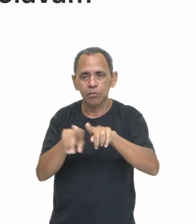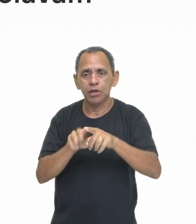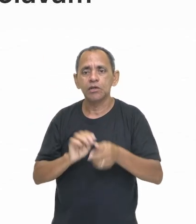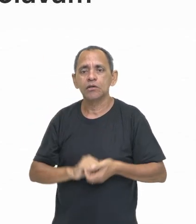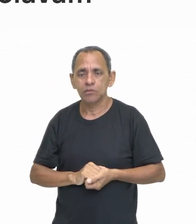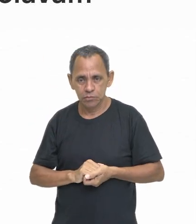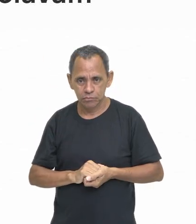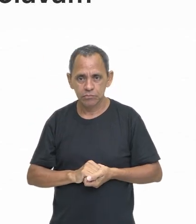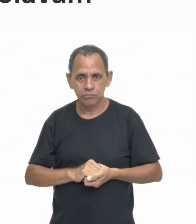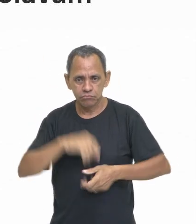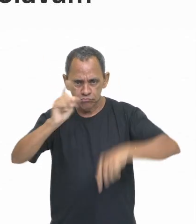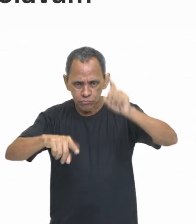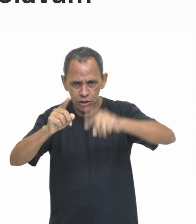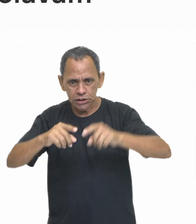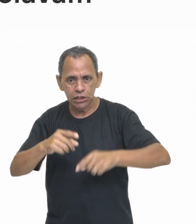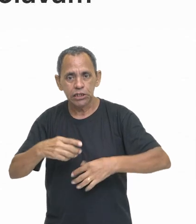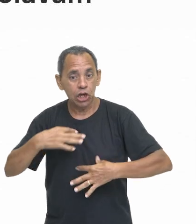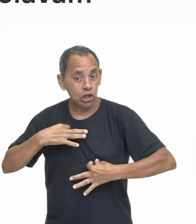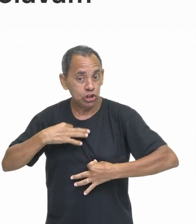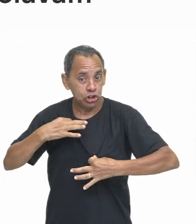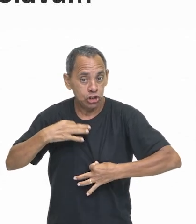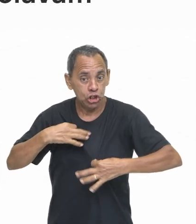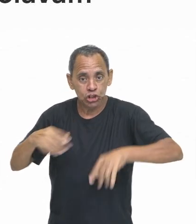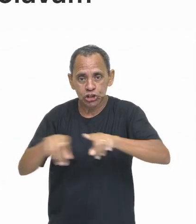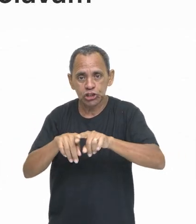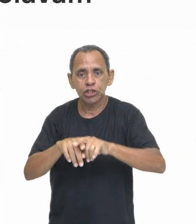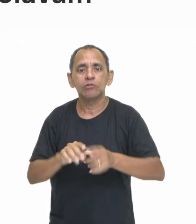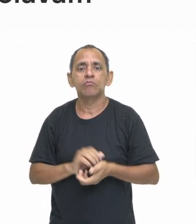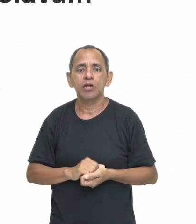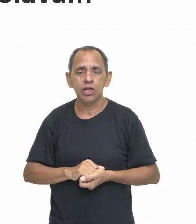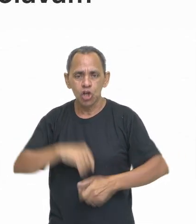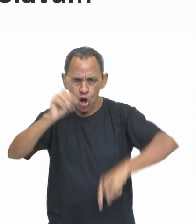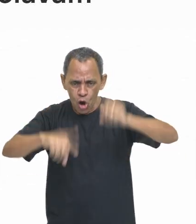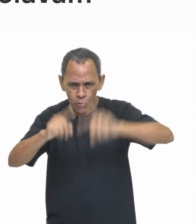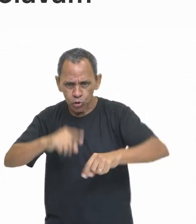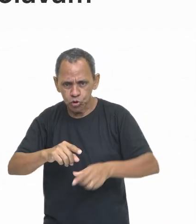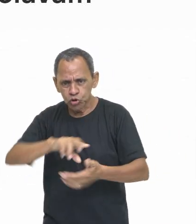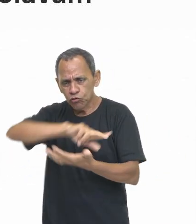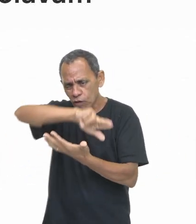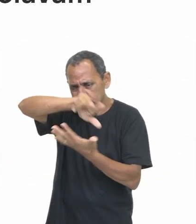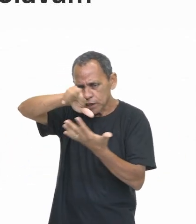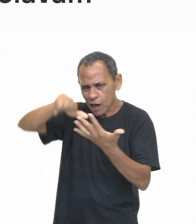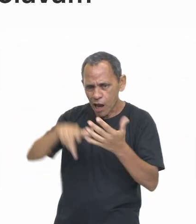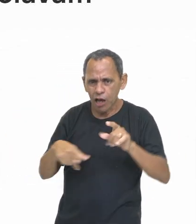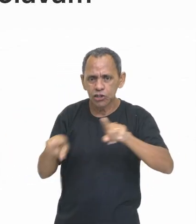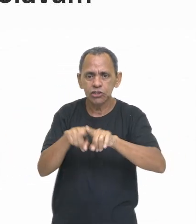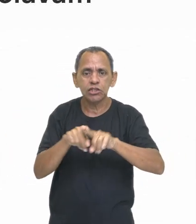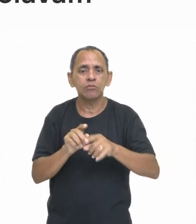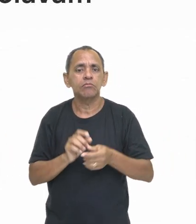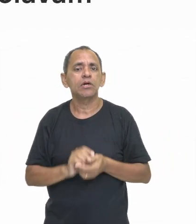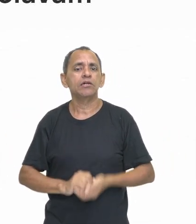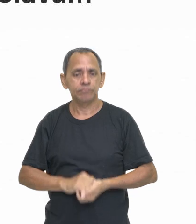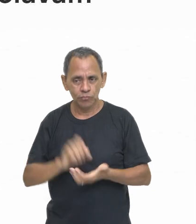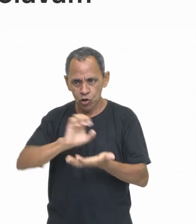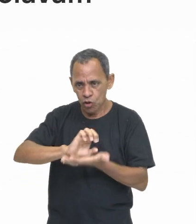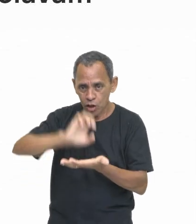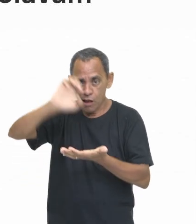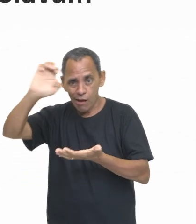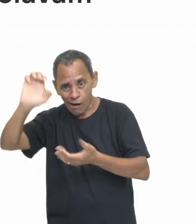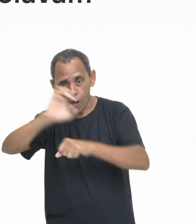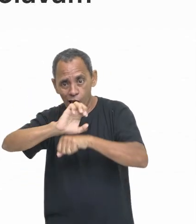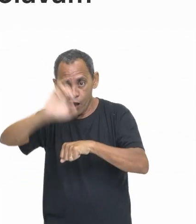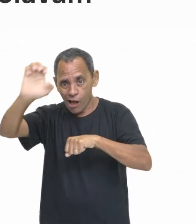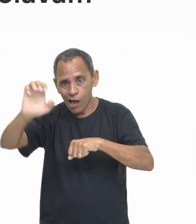têxteis e especiarias com o Oriente Médio e a Ásia exportavam produtos romanos para as províncias e para o exterior. Agora,